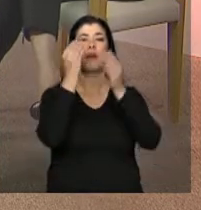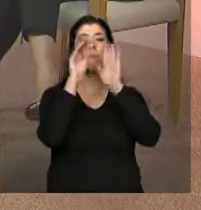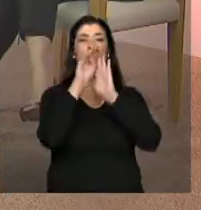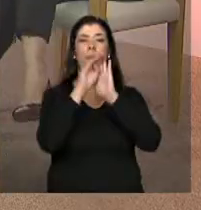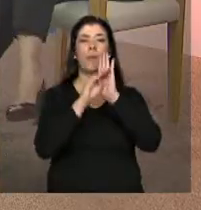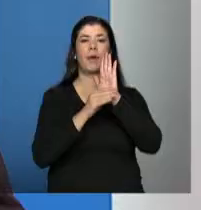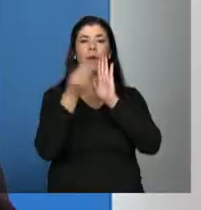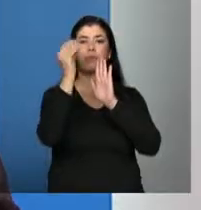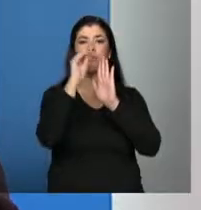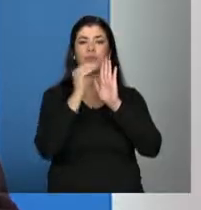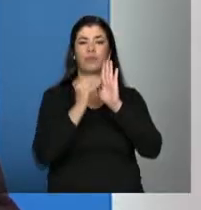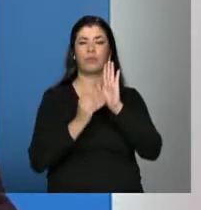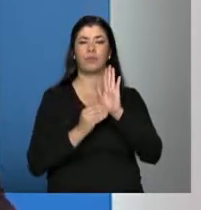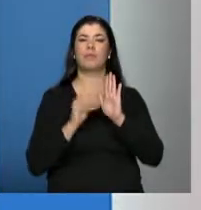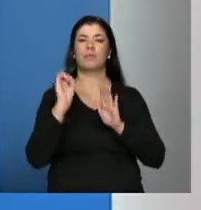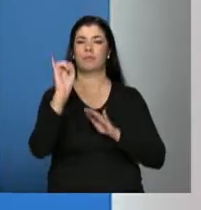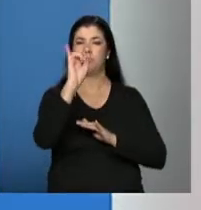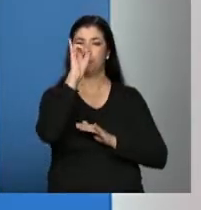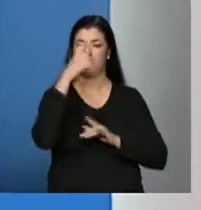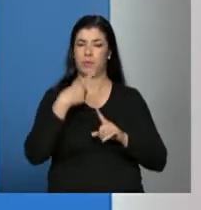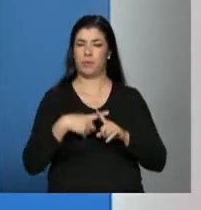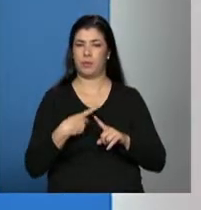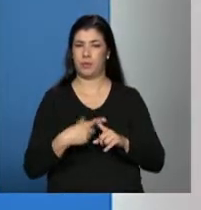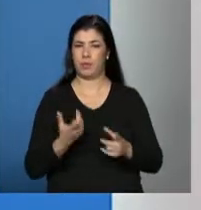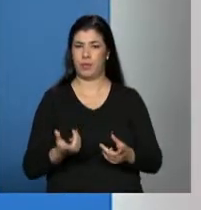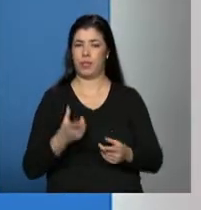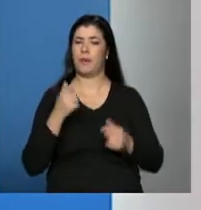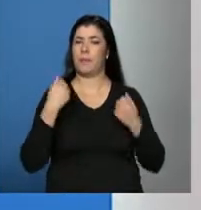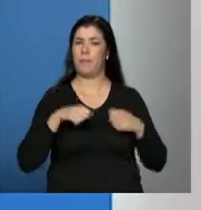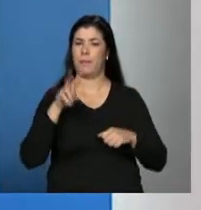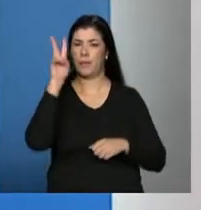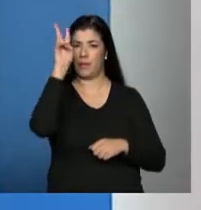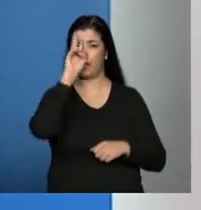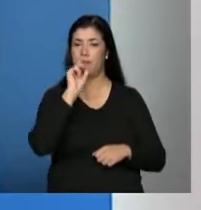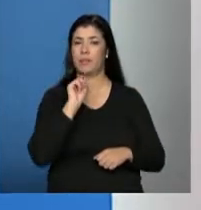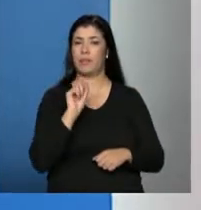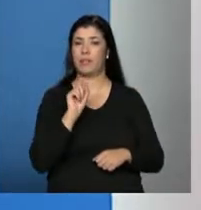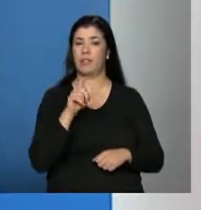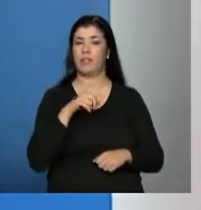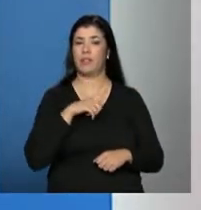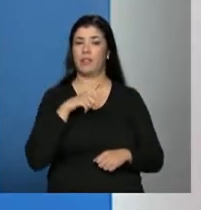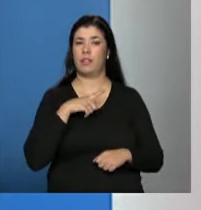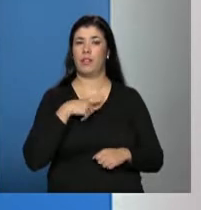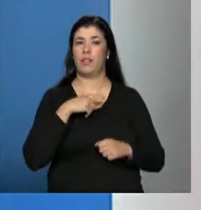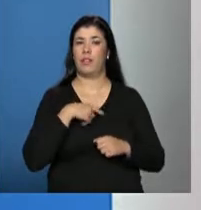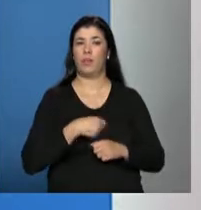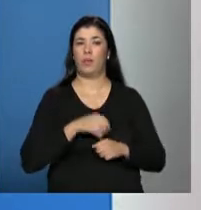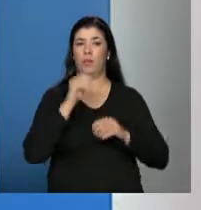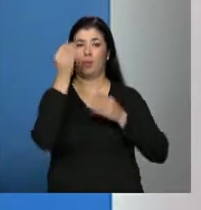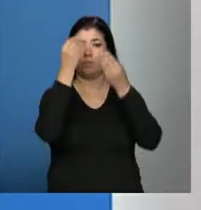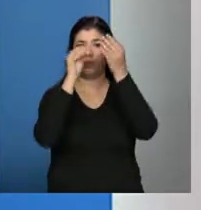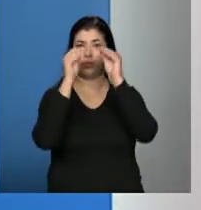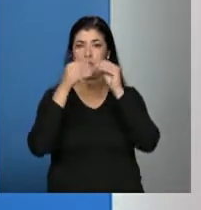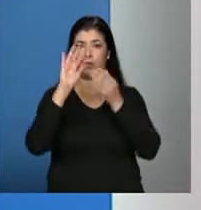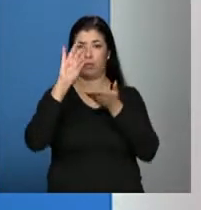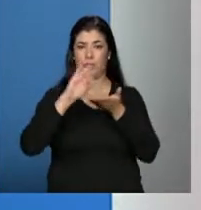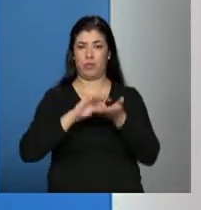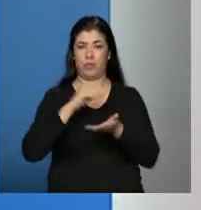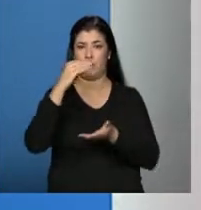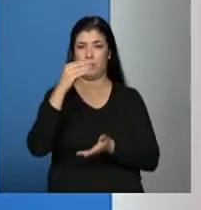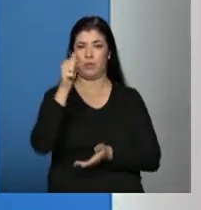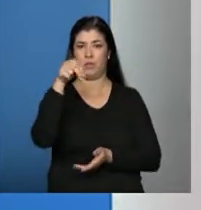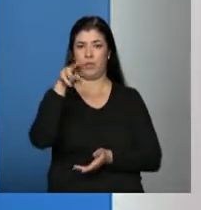Muito importante essa pergunta, porque a gente precisa lembrar. O cadastro, ele está dividido em três sessões.